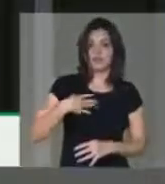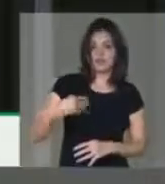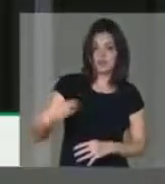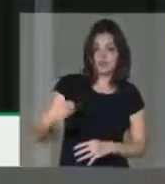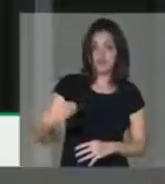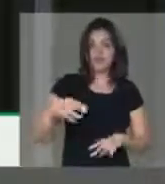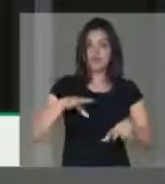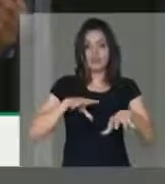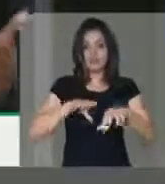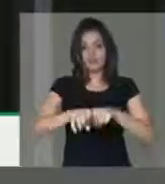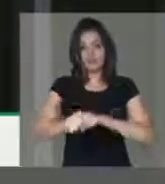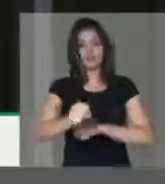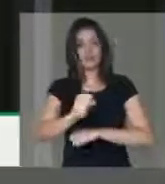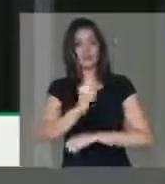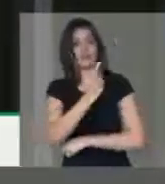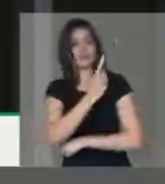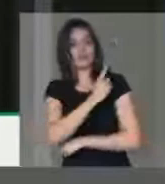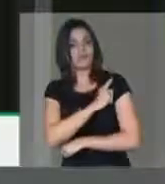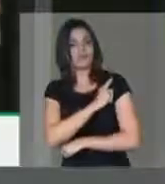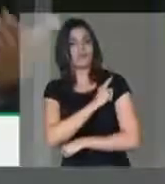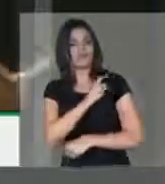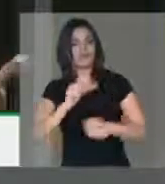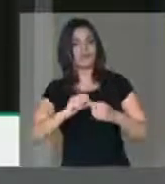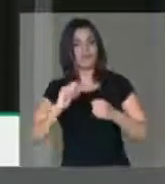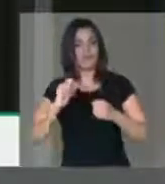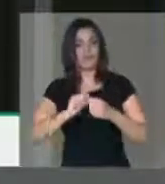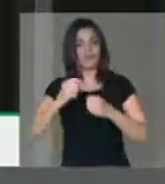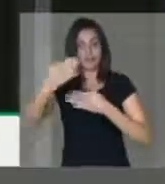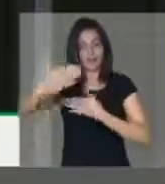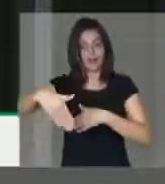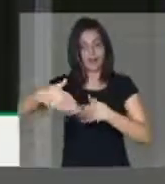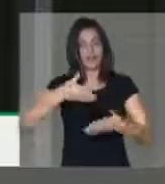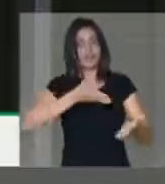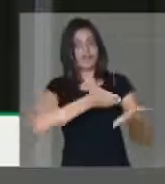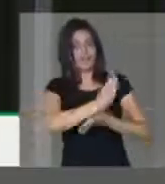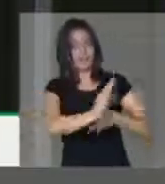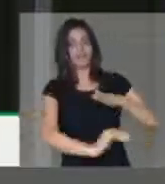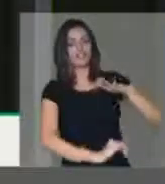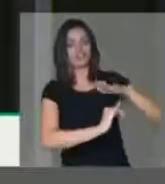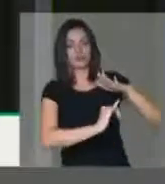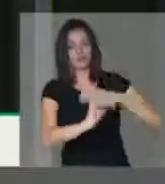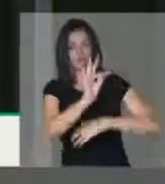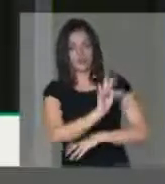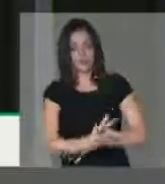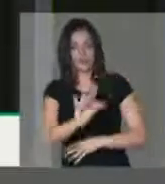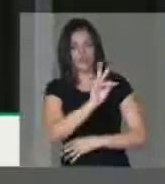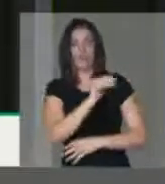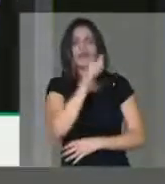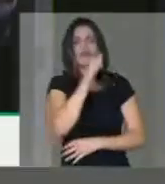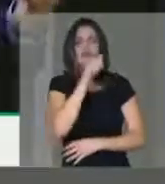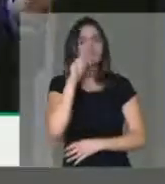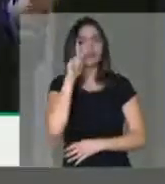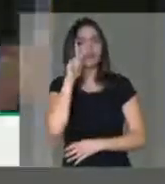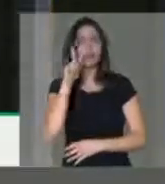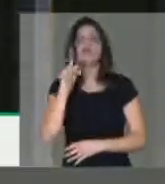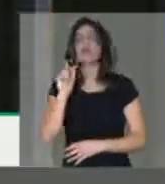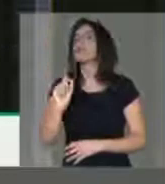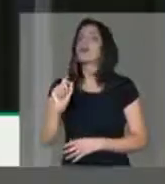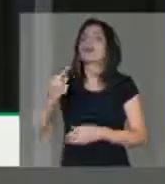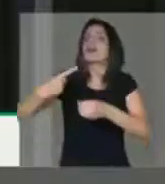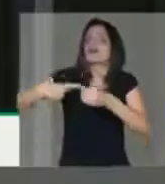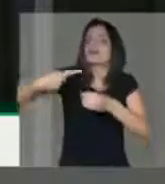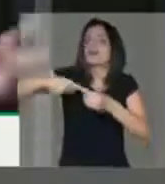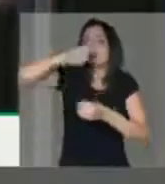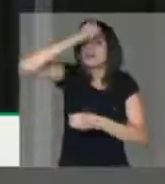velha, quando concluiu o ensino fundamental, fez o processo seletivo e foi estudante do Instituto Federal do Amapá, campus do querido